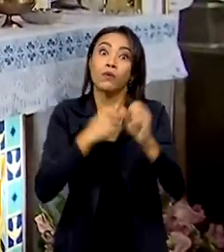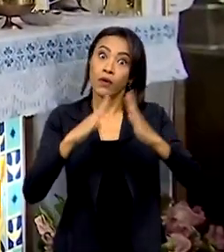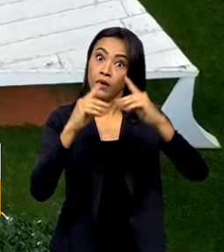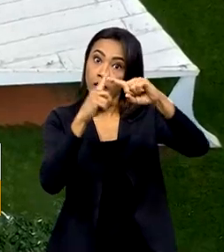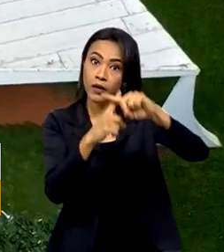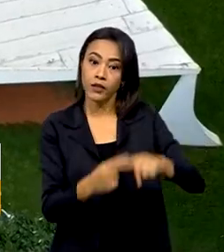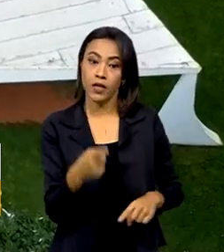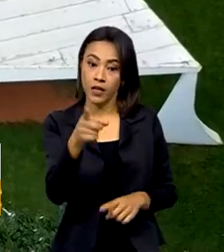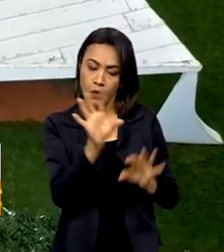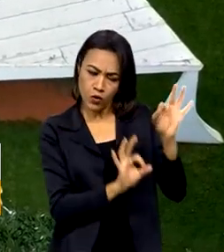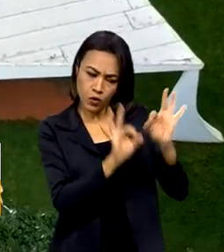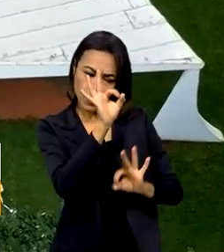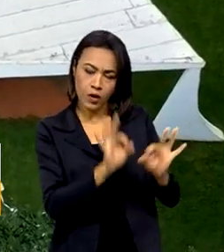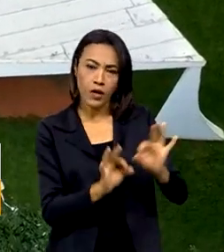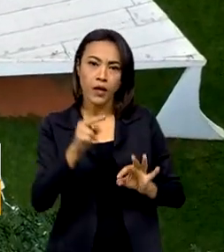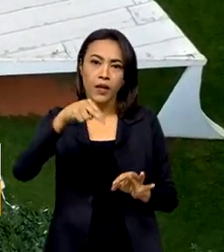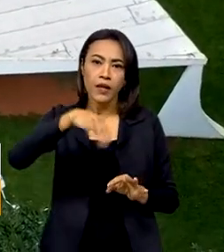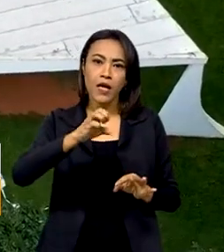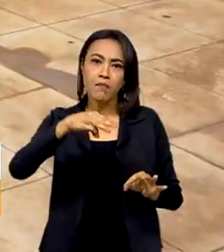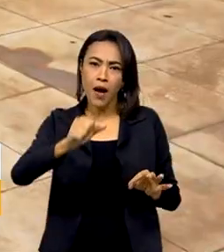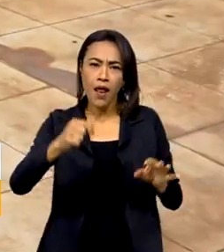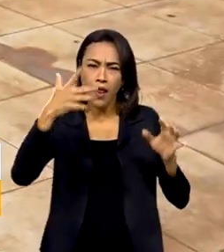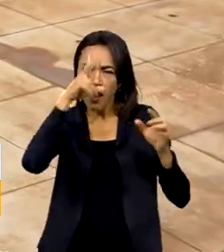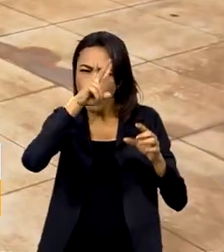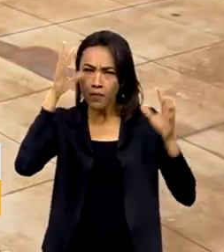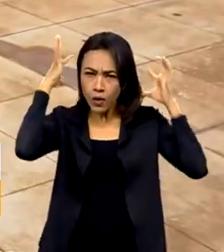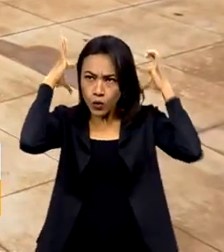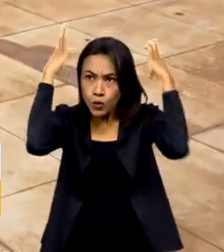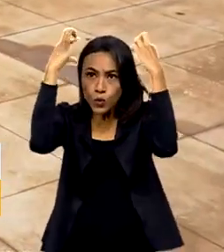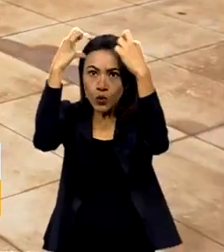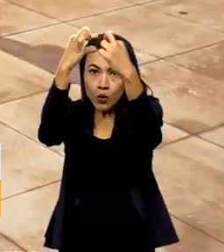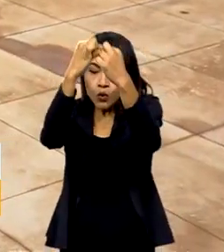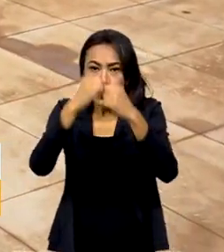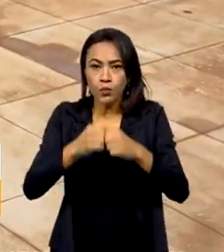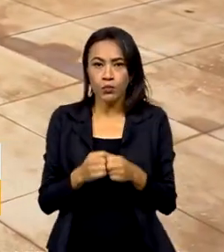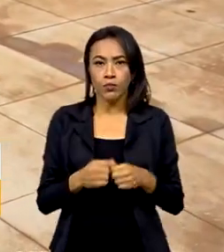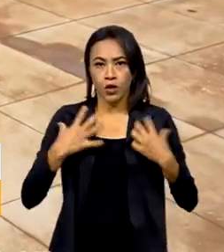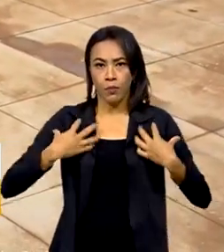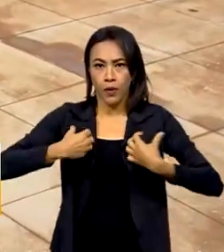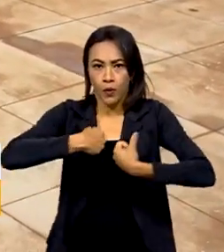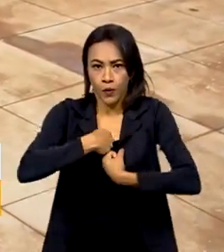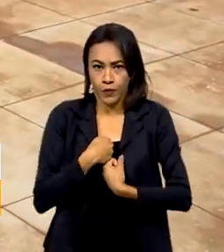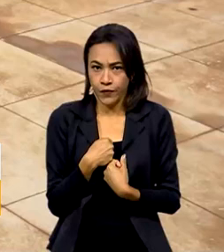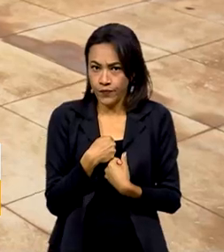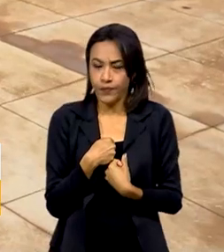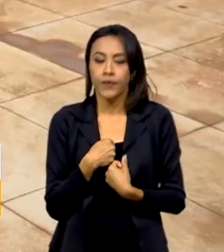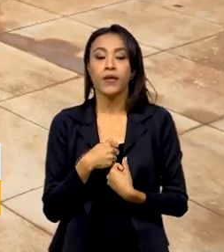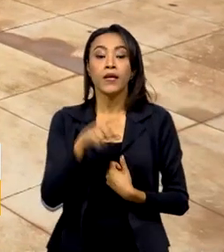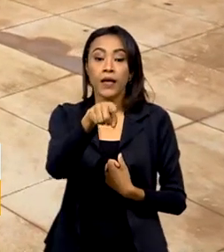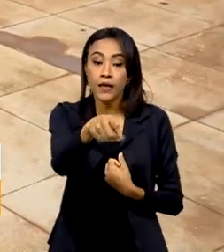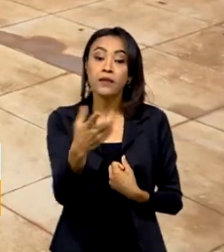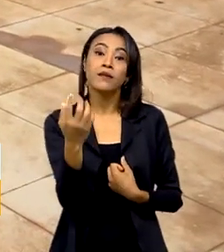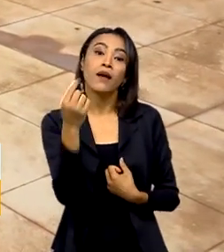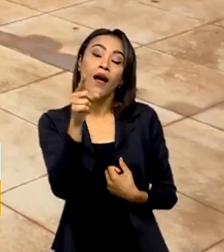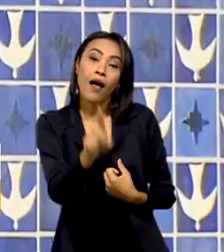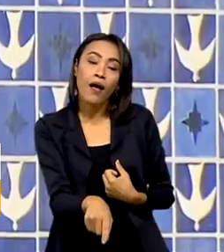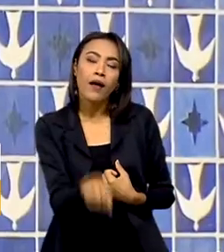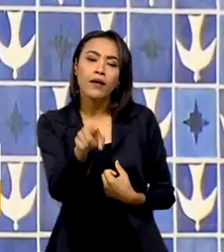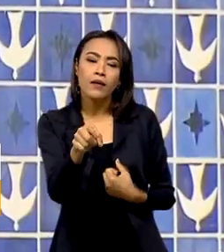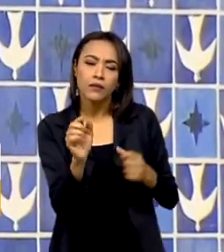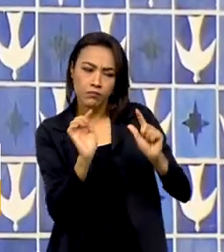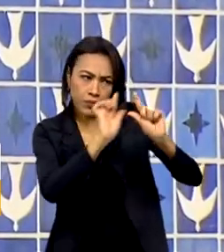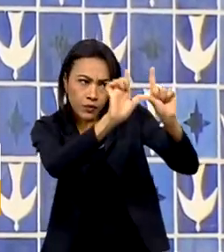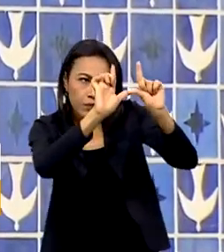Niemeyer, lembra um chapéu de freira. A Igrejinha também foi a primeira obra de atos-bulcão para Brasília. Os